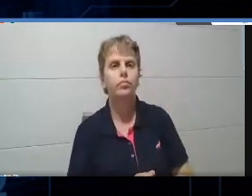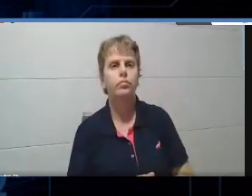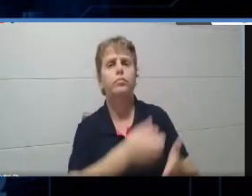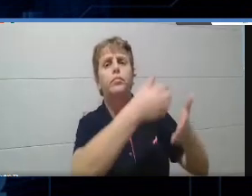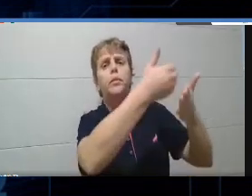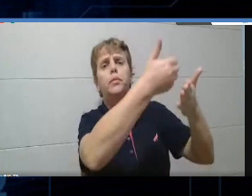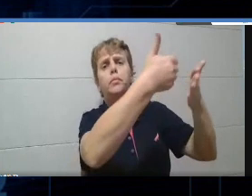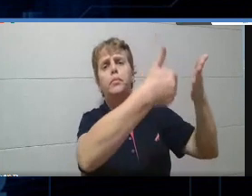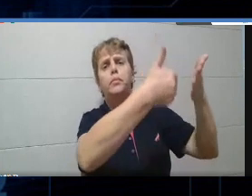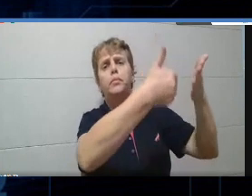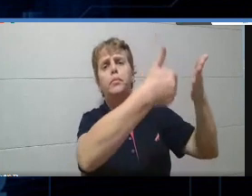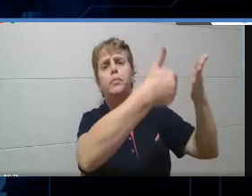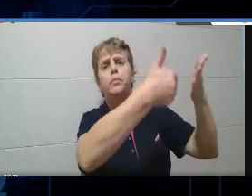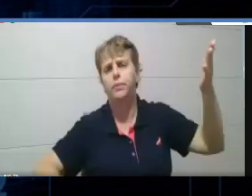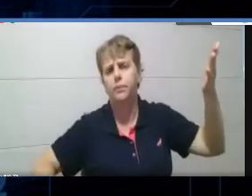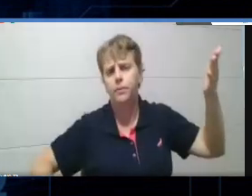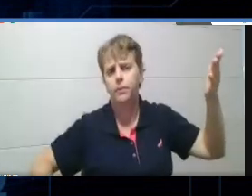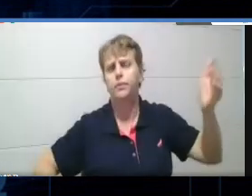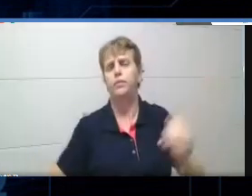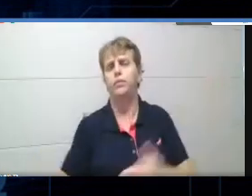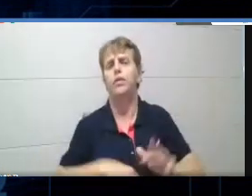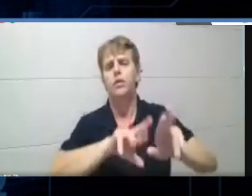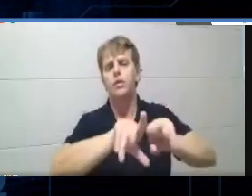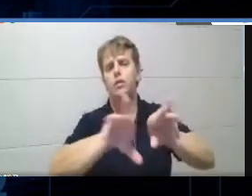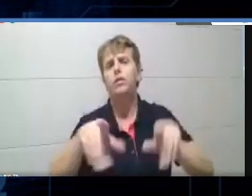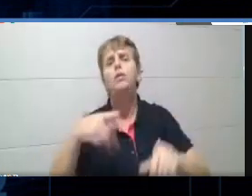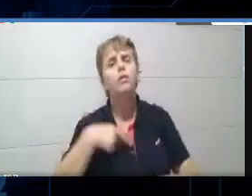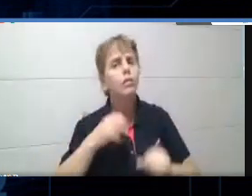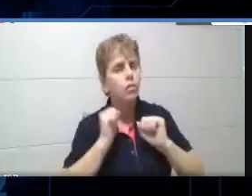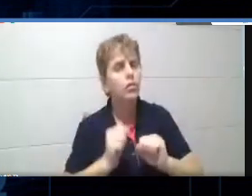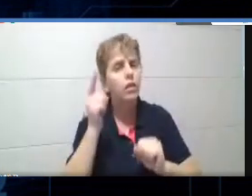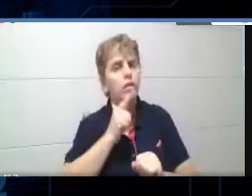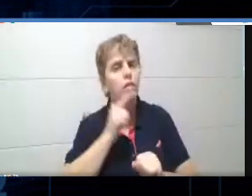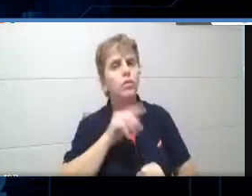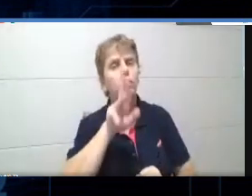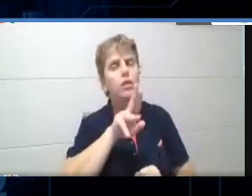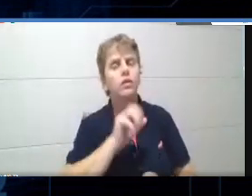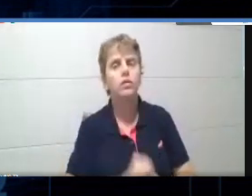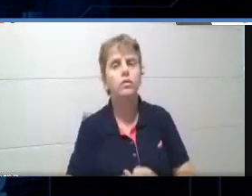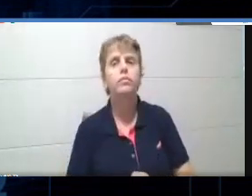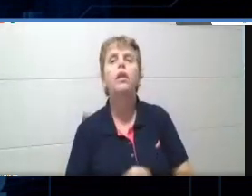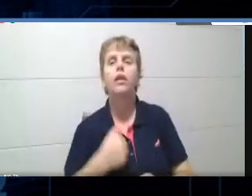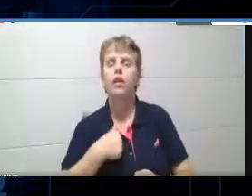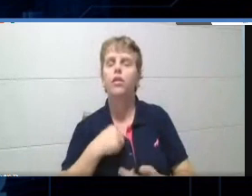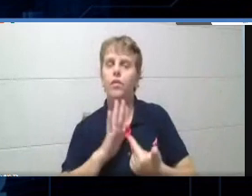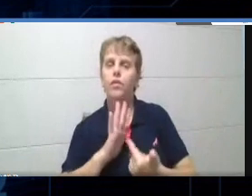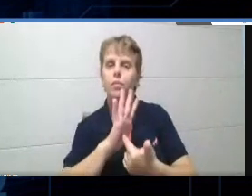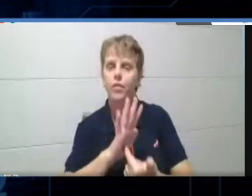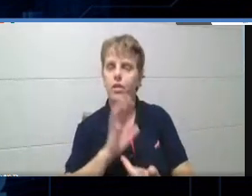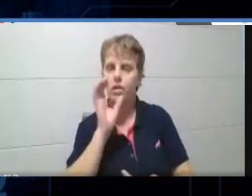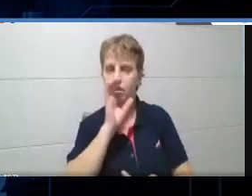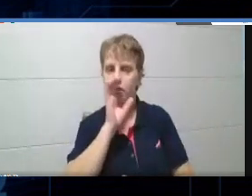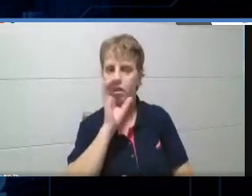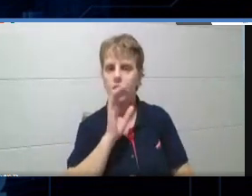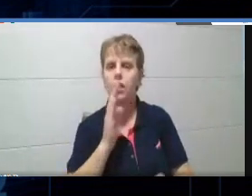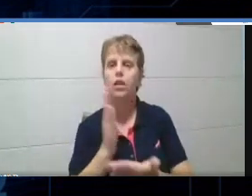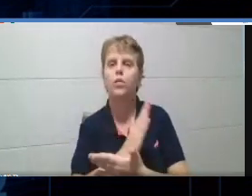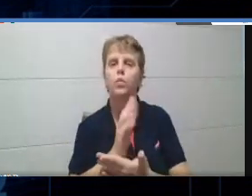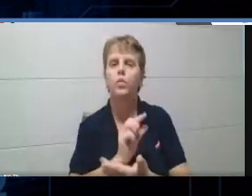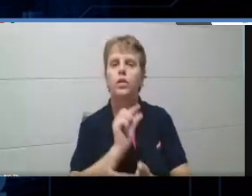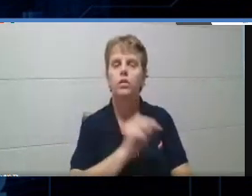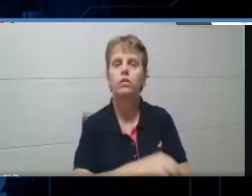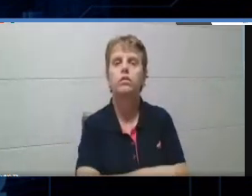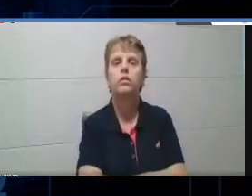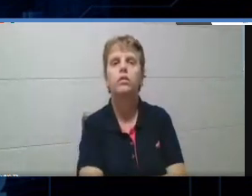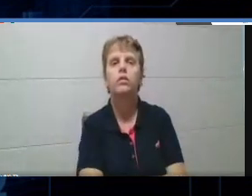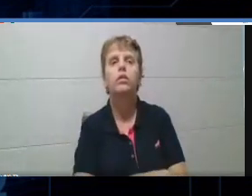repositório de vários quizzes que nós podemos estar utilizando. Eu só vou mostrar aqui, bem brevemente, algumas partes, tá? Então, aqui